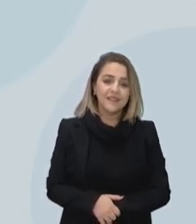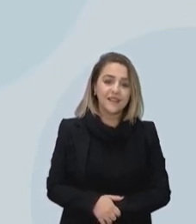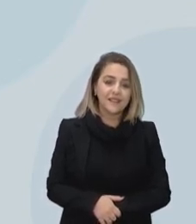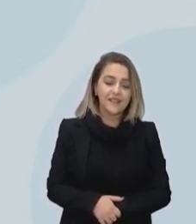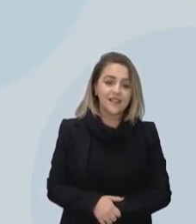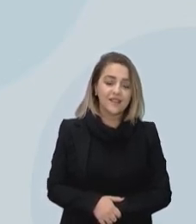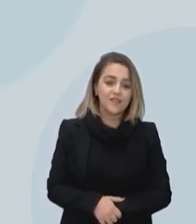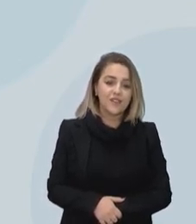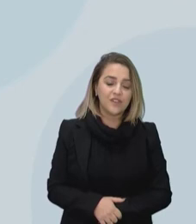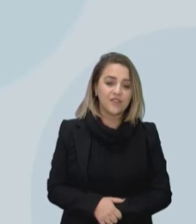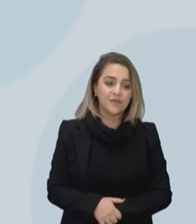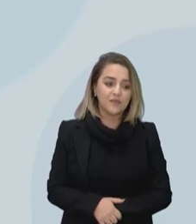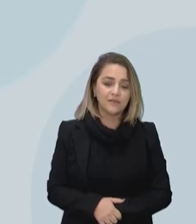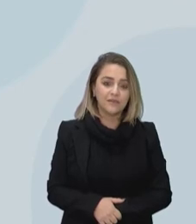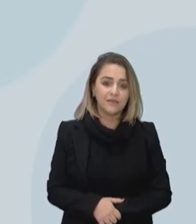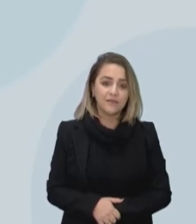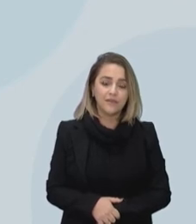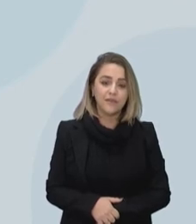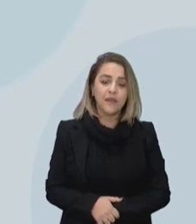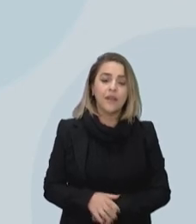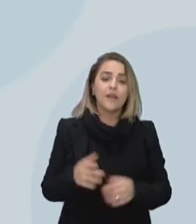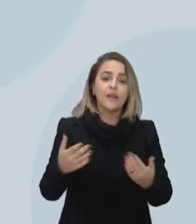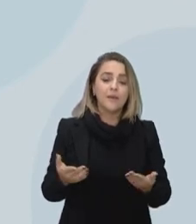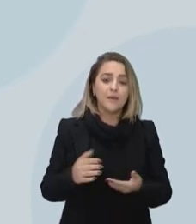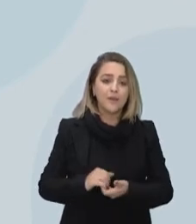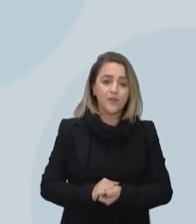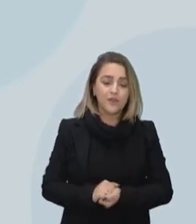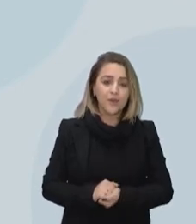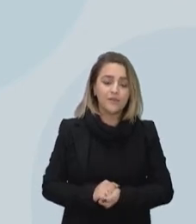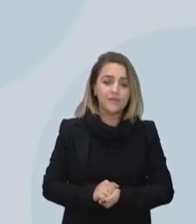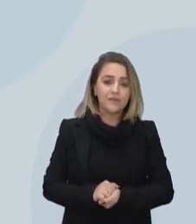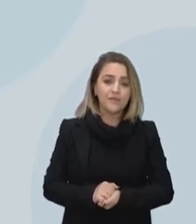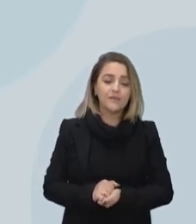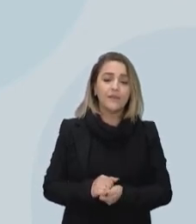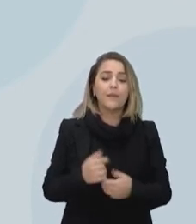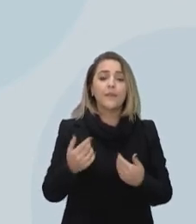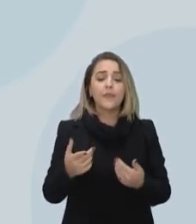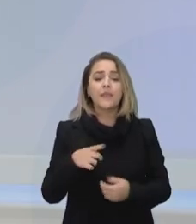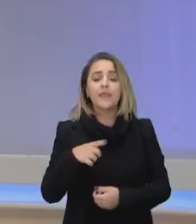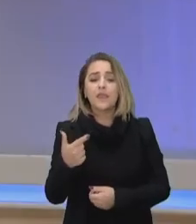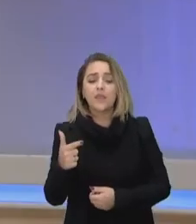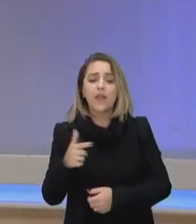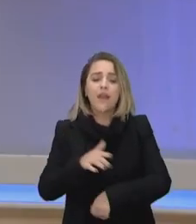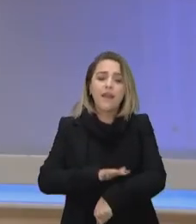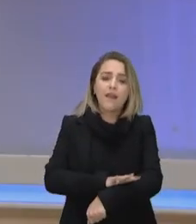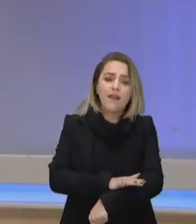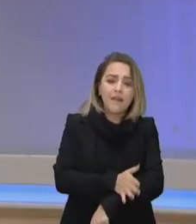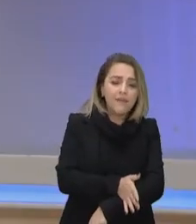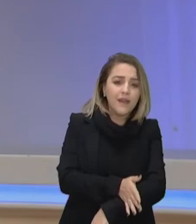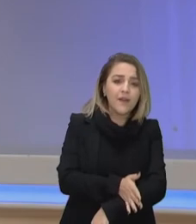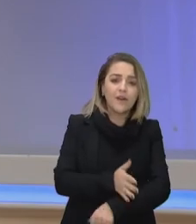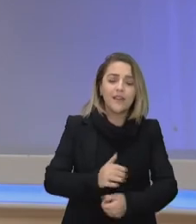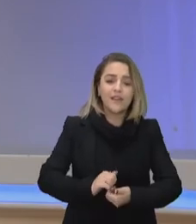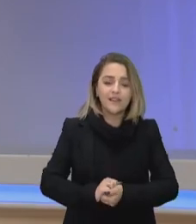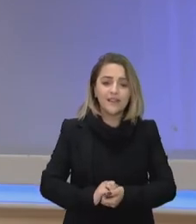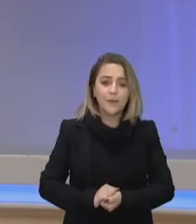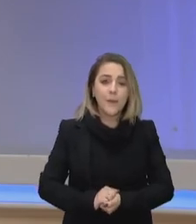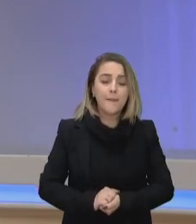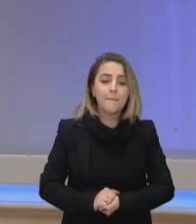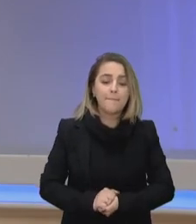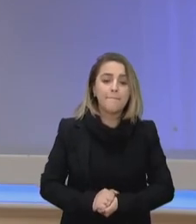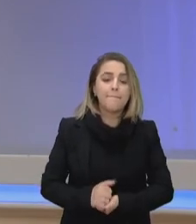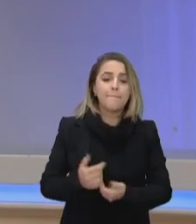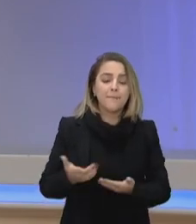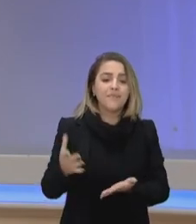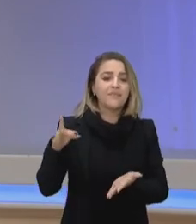mas diz o que acontece aqui. As pessoas, por mais que não exista a raça efetivamente como uma